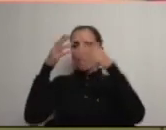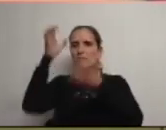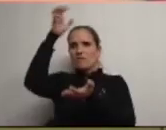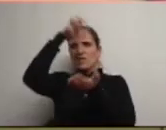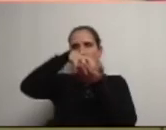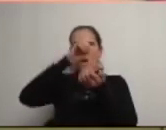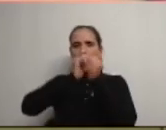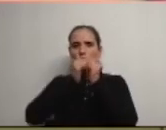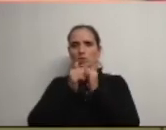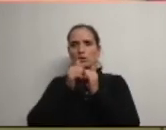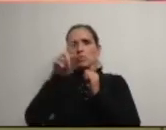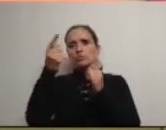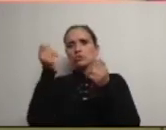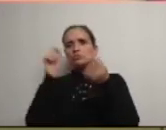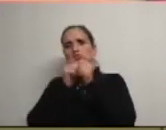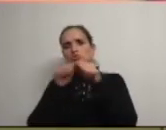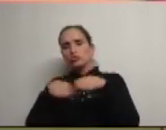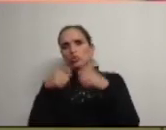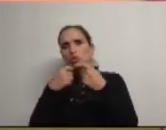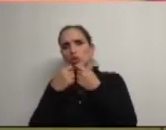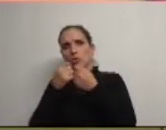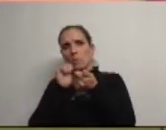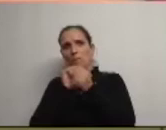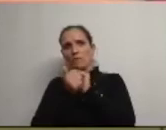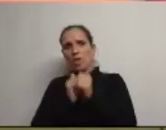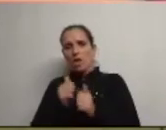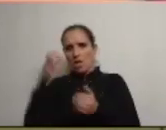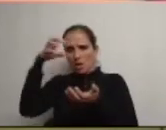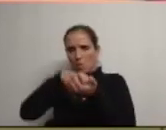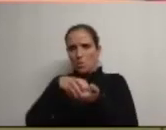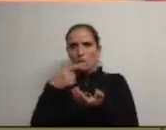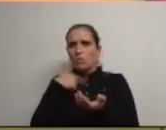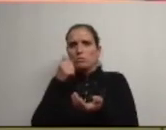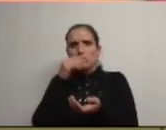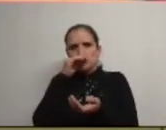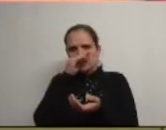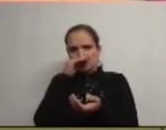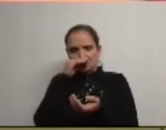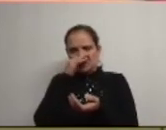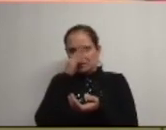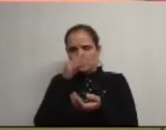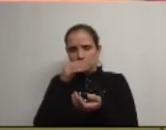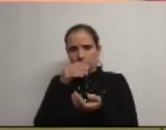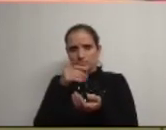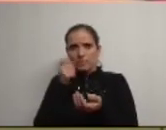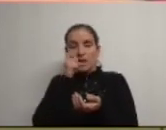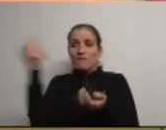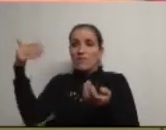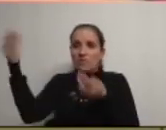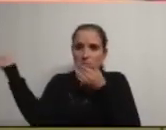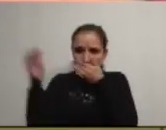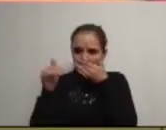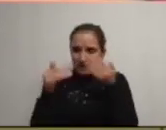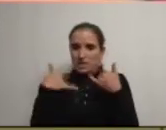e o PSD destruiu um pabilhão como é que os senhores me vêm falar de planeamento eu não posso estar aqui assim quem vier